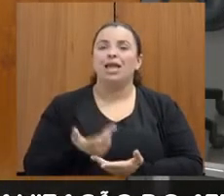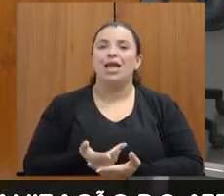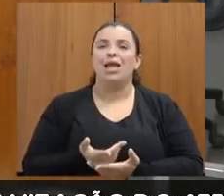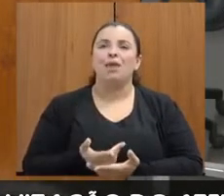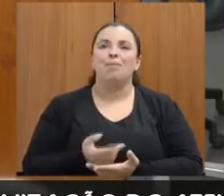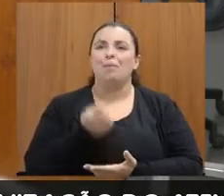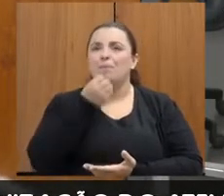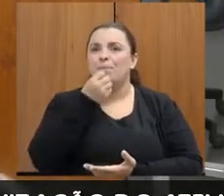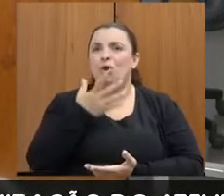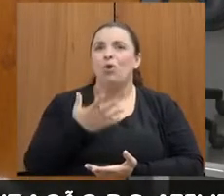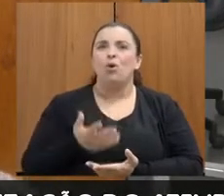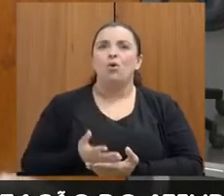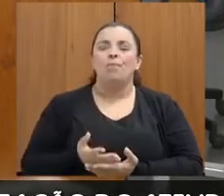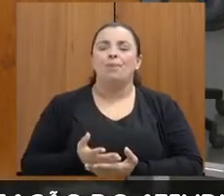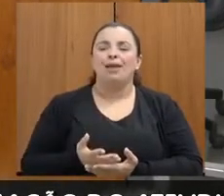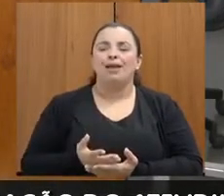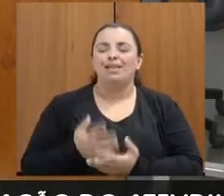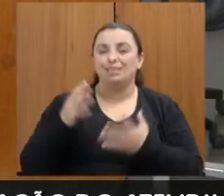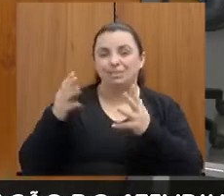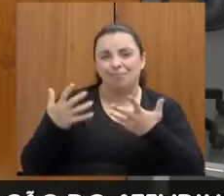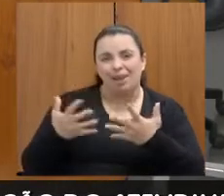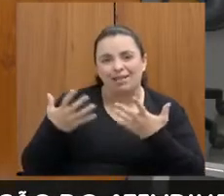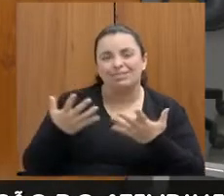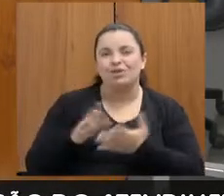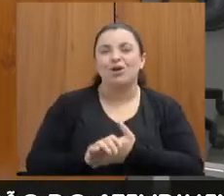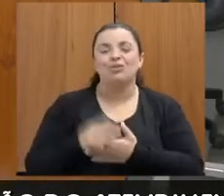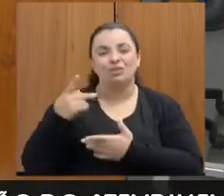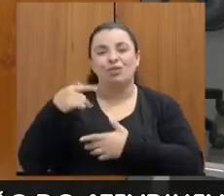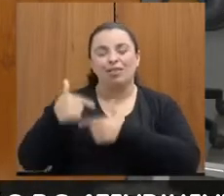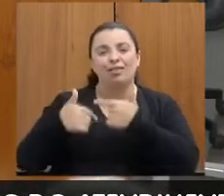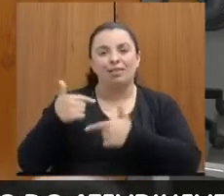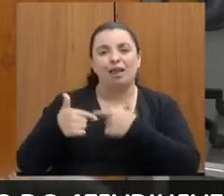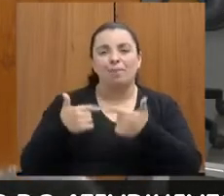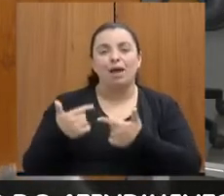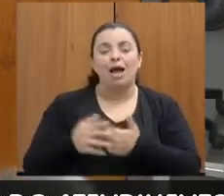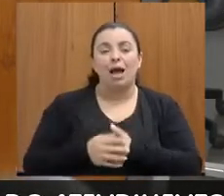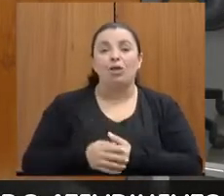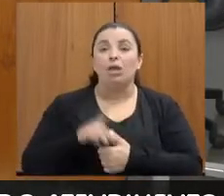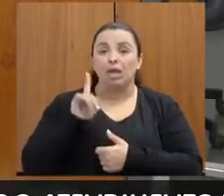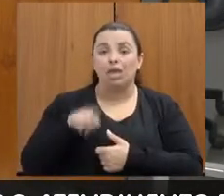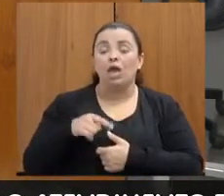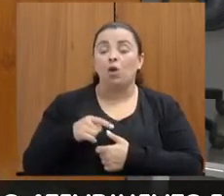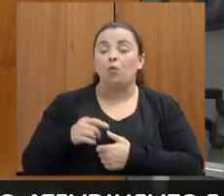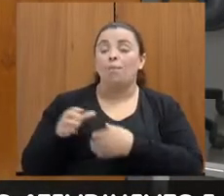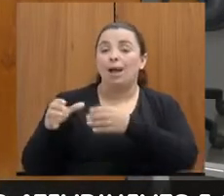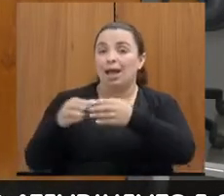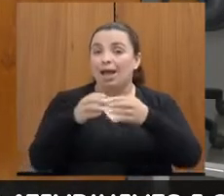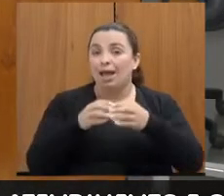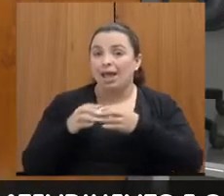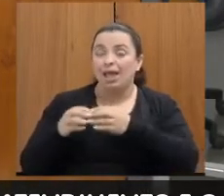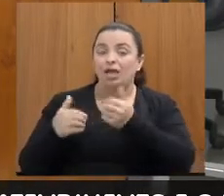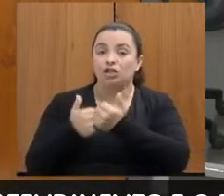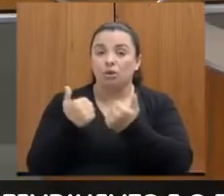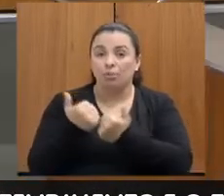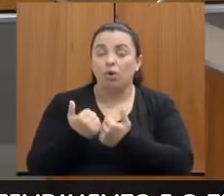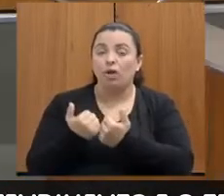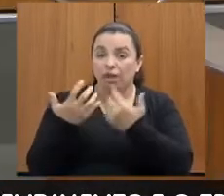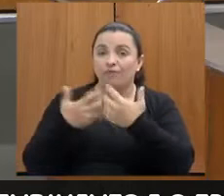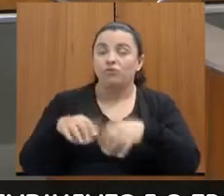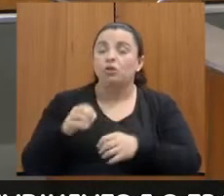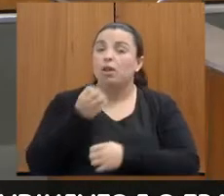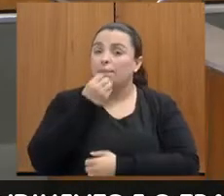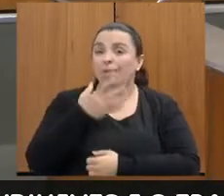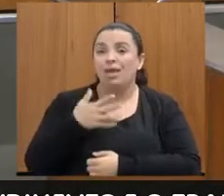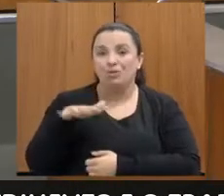para inspirações, para o trabalho que vem desenvolvendo, que, de fato, é uma rede que funciona muito bem em uma região muito complexa no